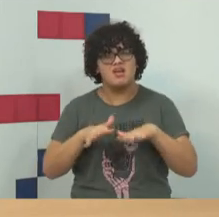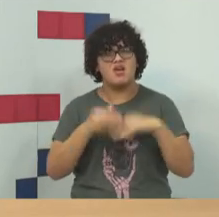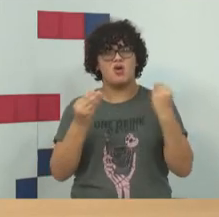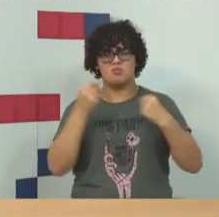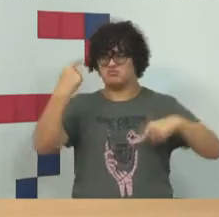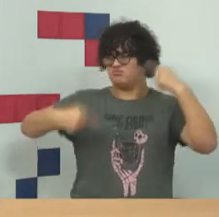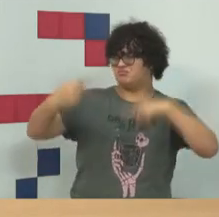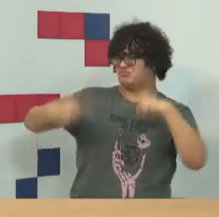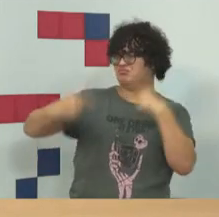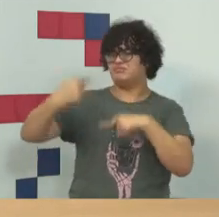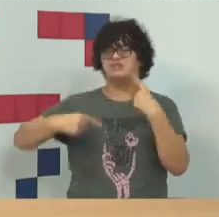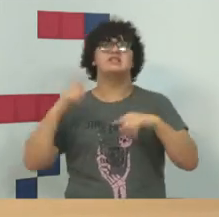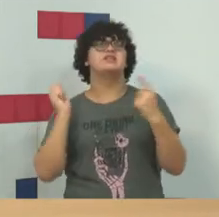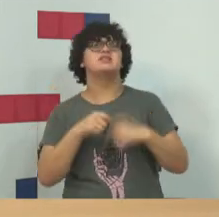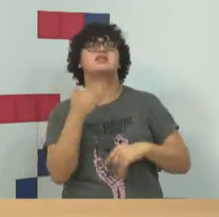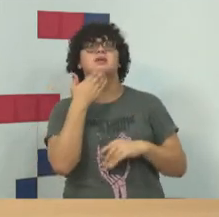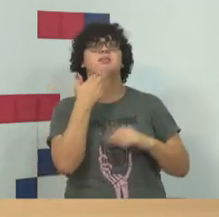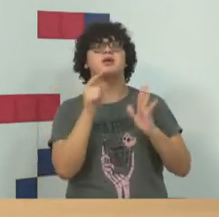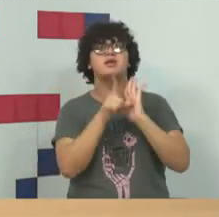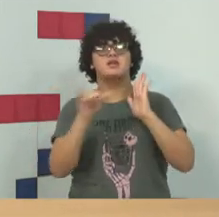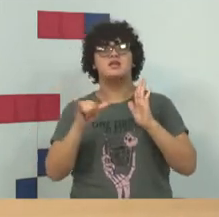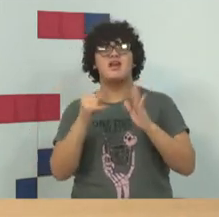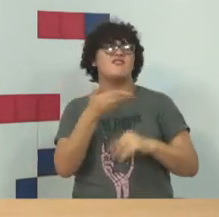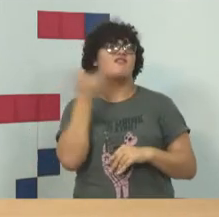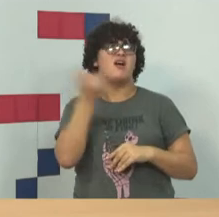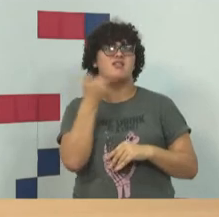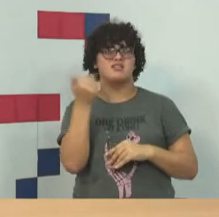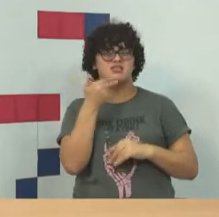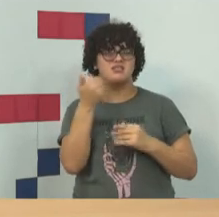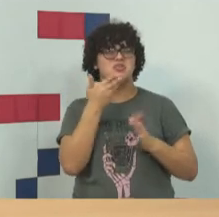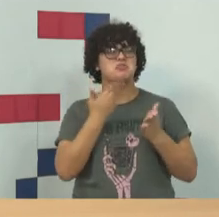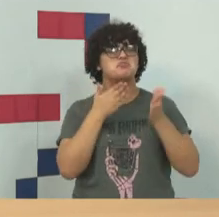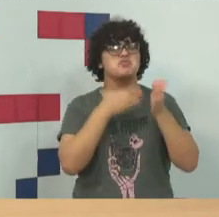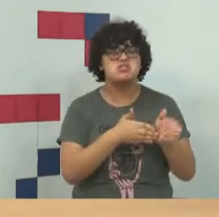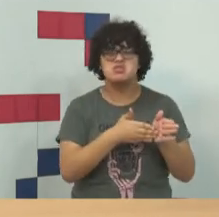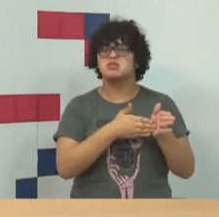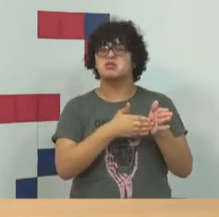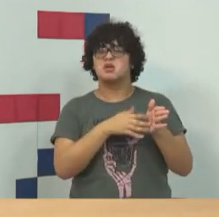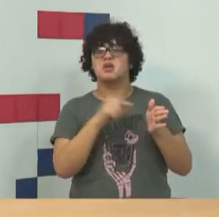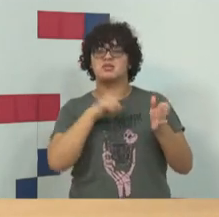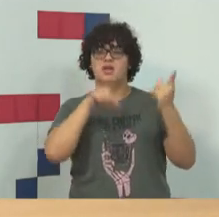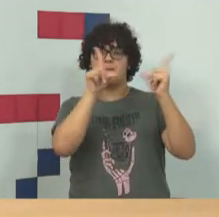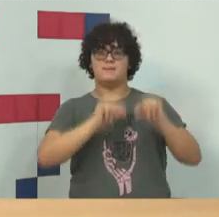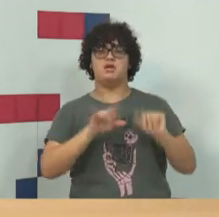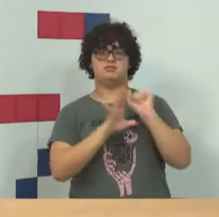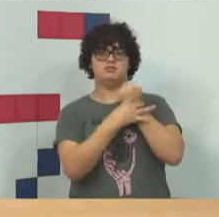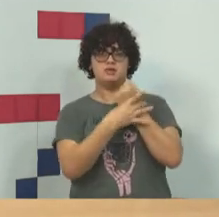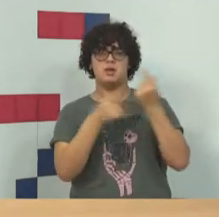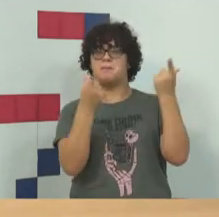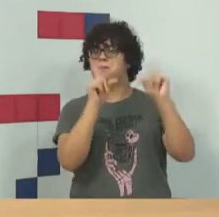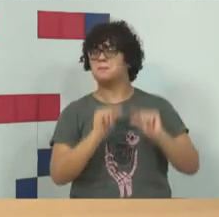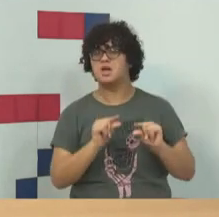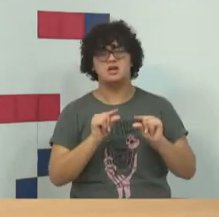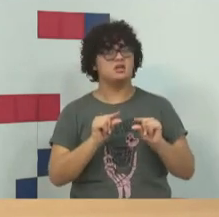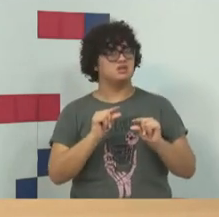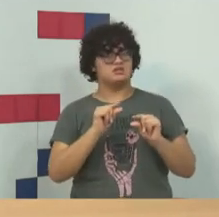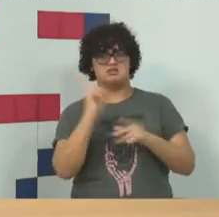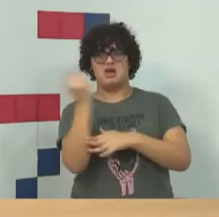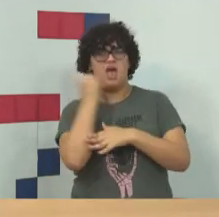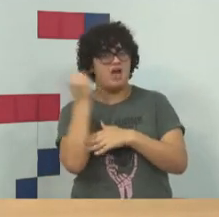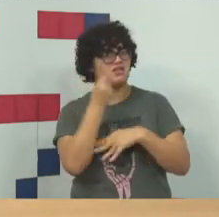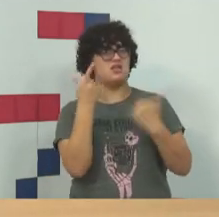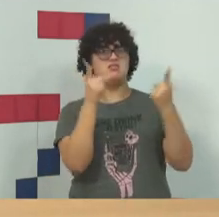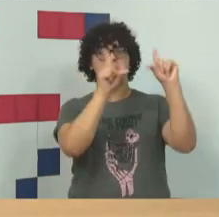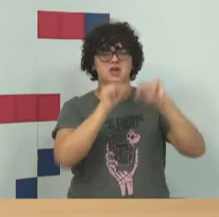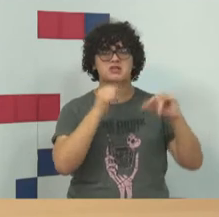pressupostos fazem com que as legislações deles sejam mais fáceis de serem aplicadas, você tem menos garantias, você tem menos graus, você tem